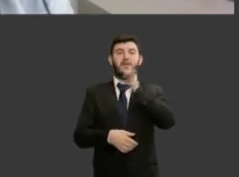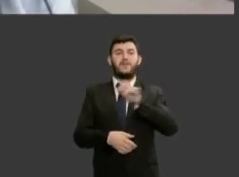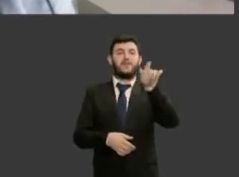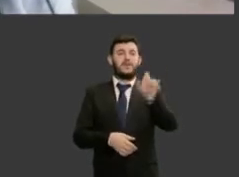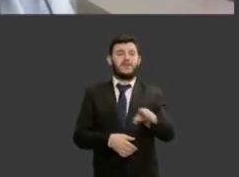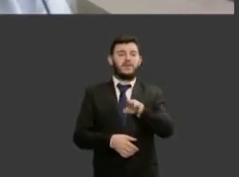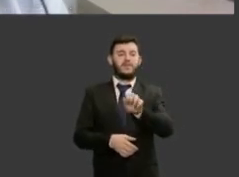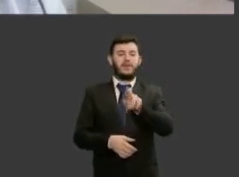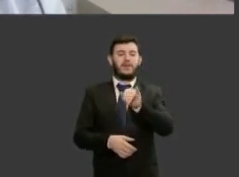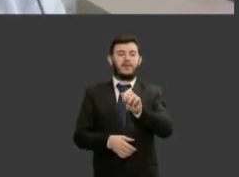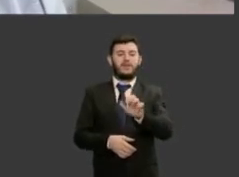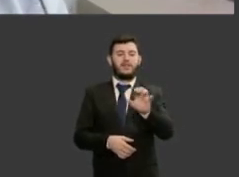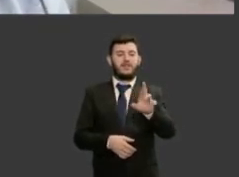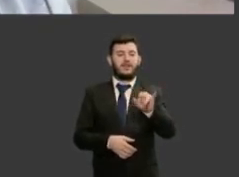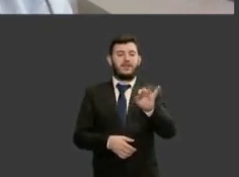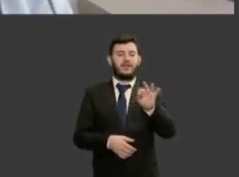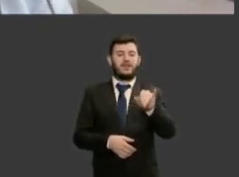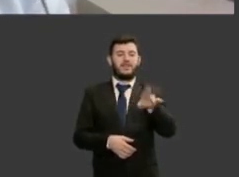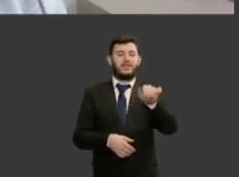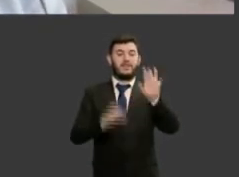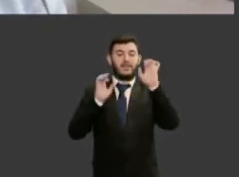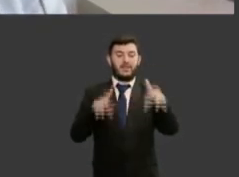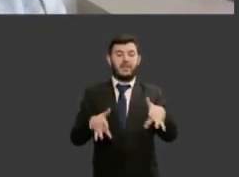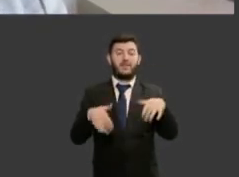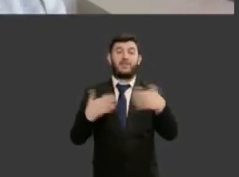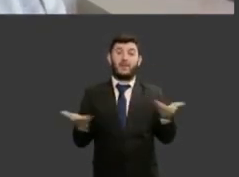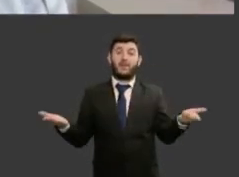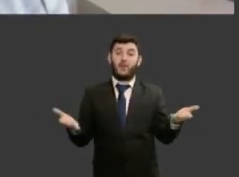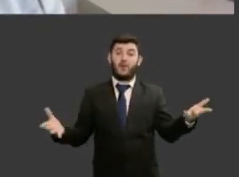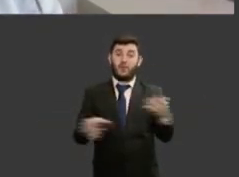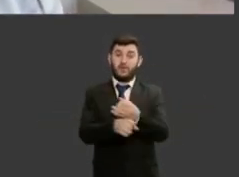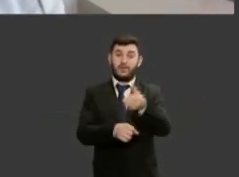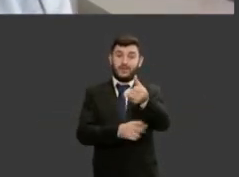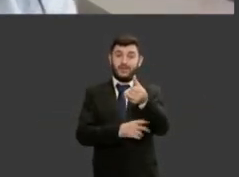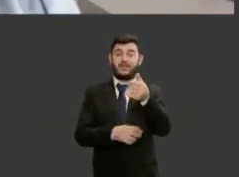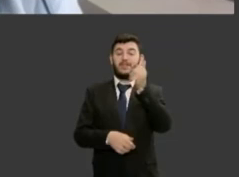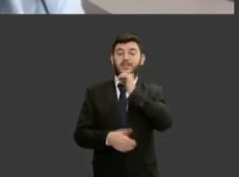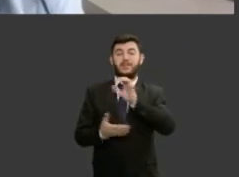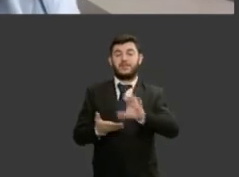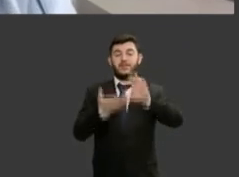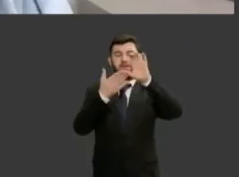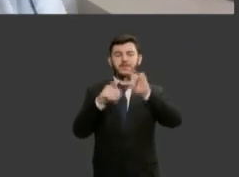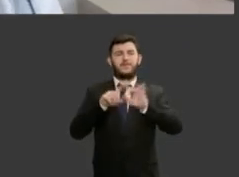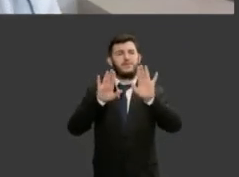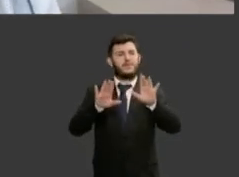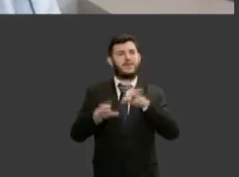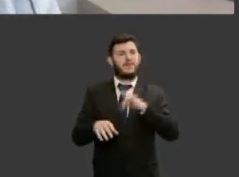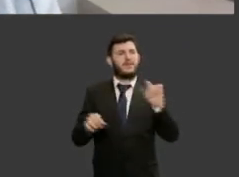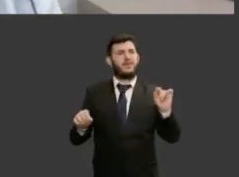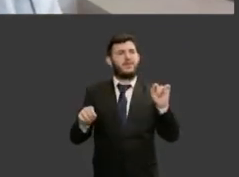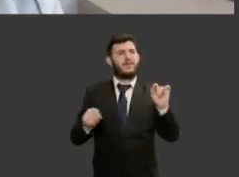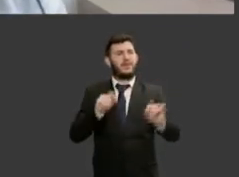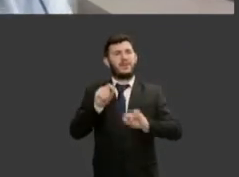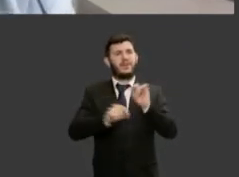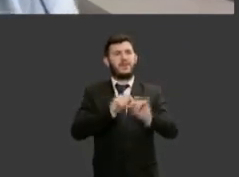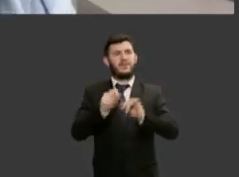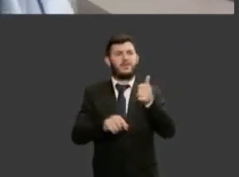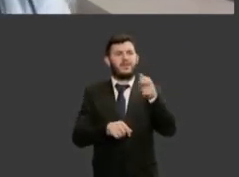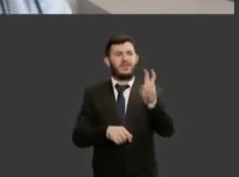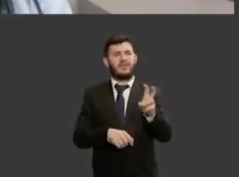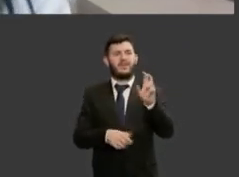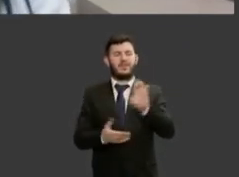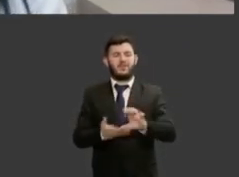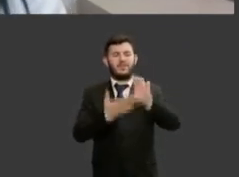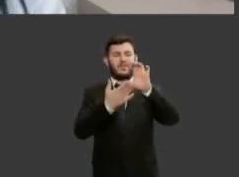15 anos do Conselho Nacional de Justiça 15 anos 15 conselheiros dá 225